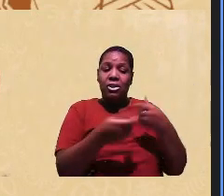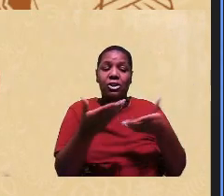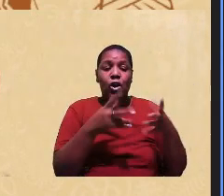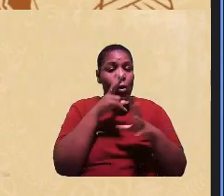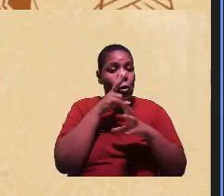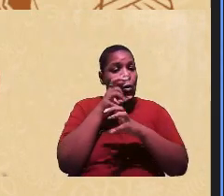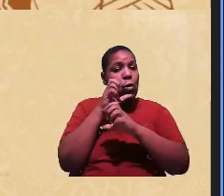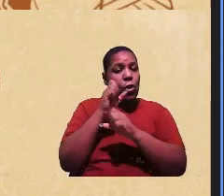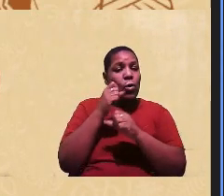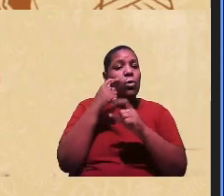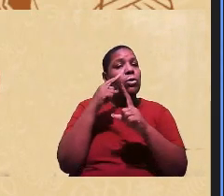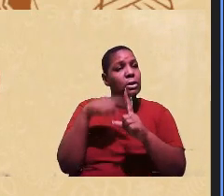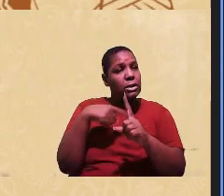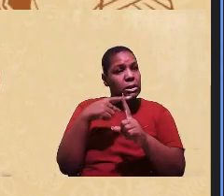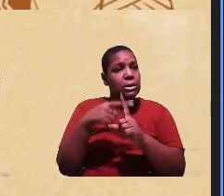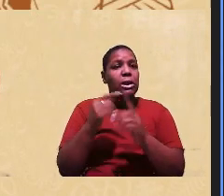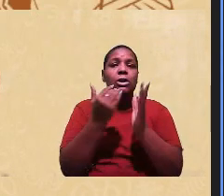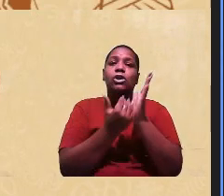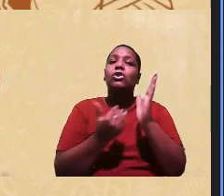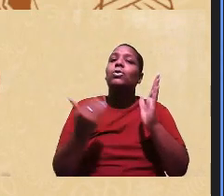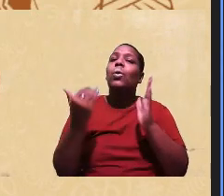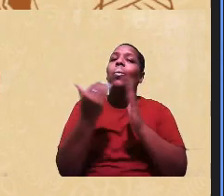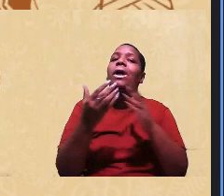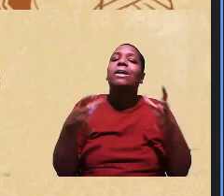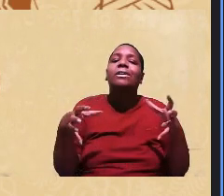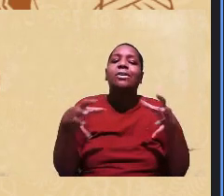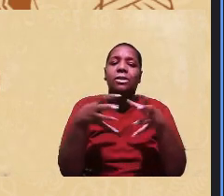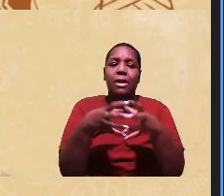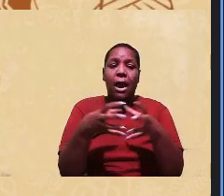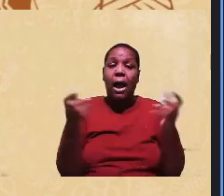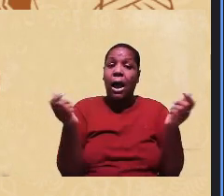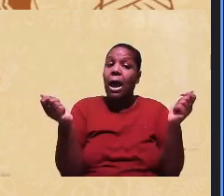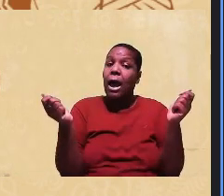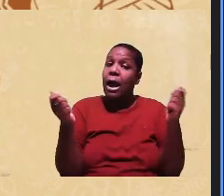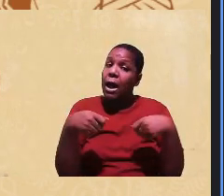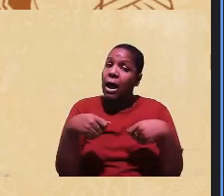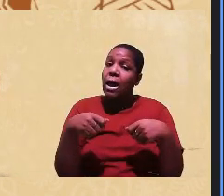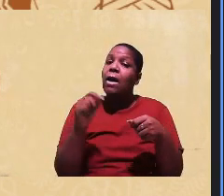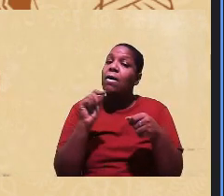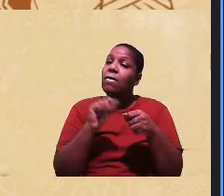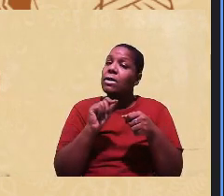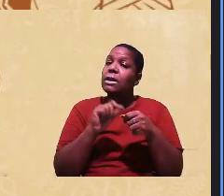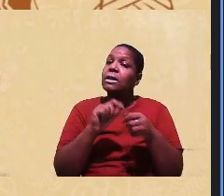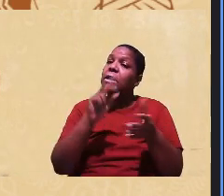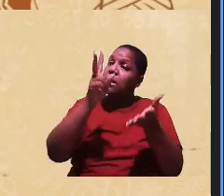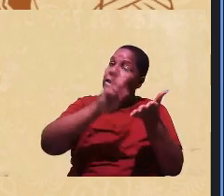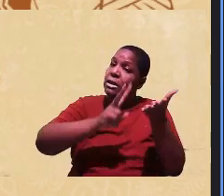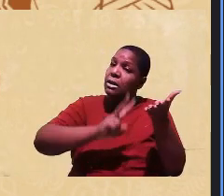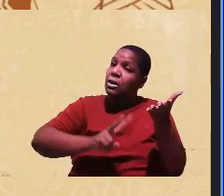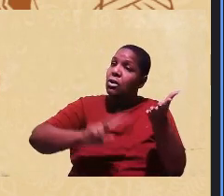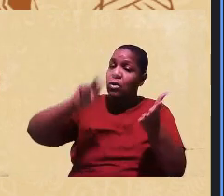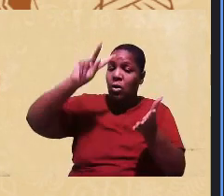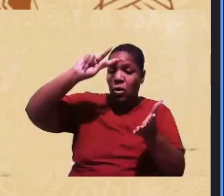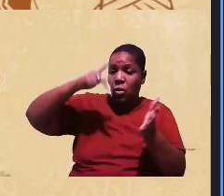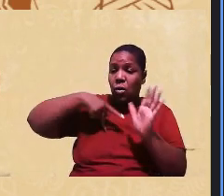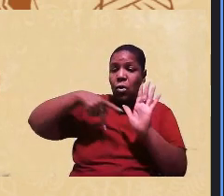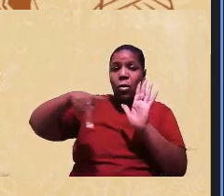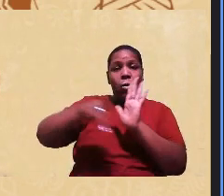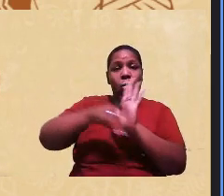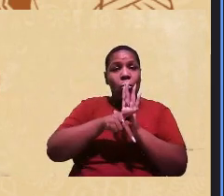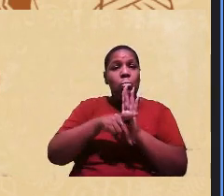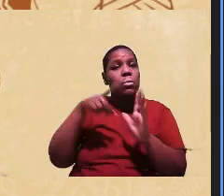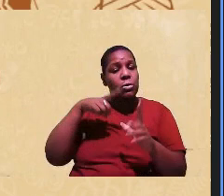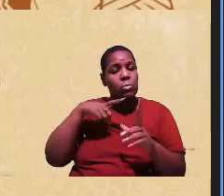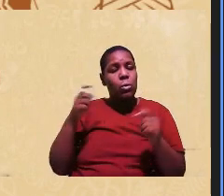engajamentos e superação coletiva na capacidade de fazer leituras sobre as próprias condições em que se encontram